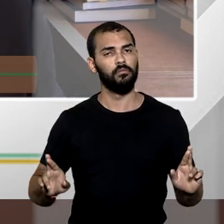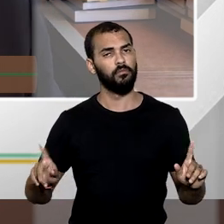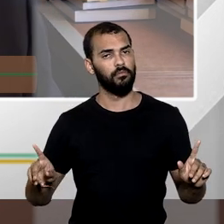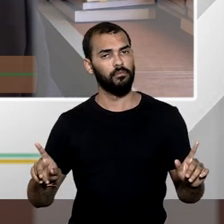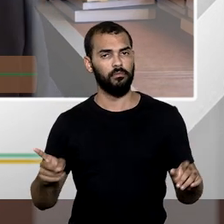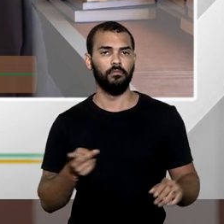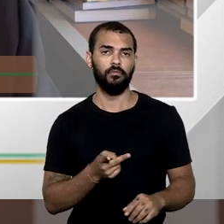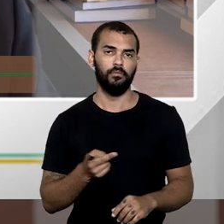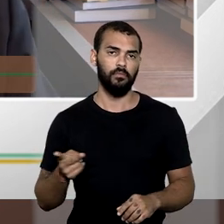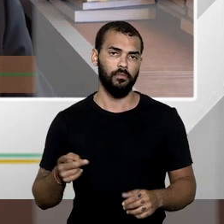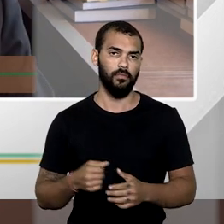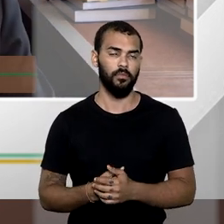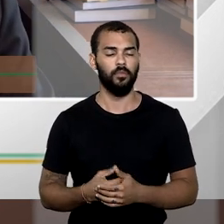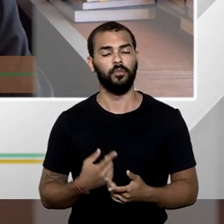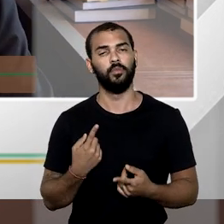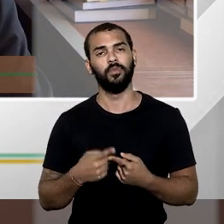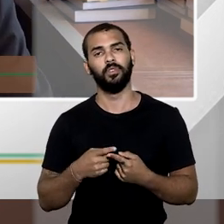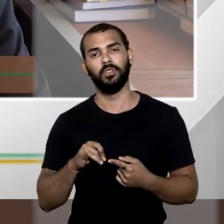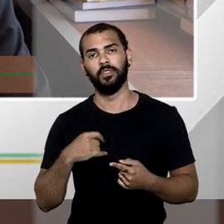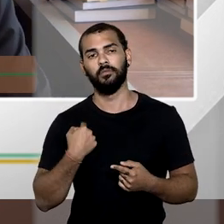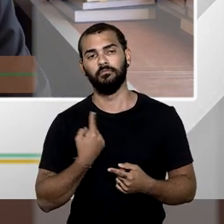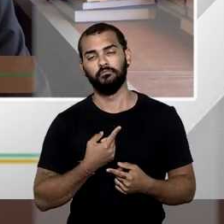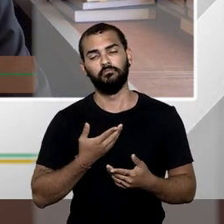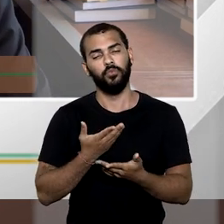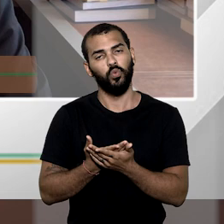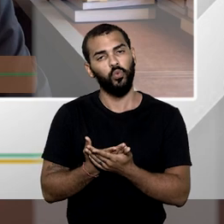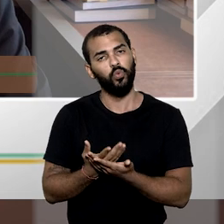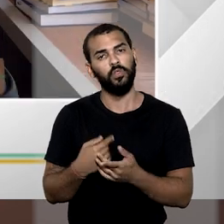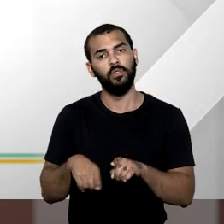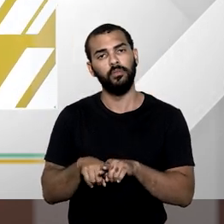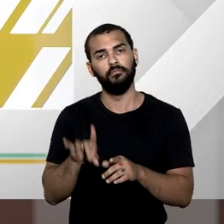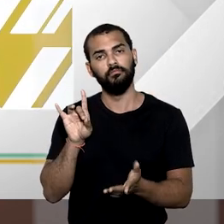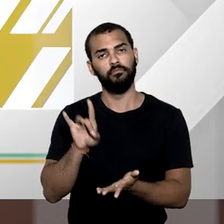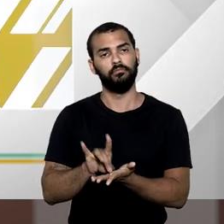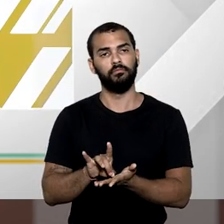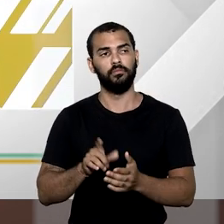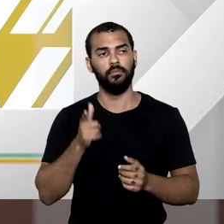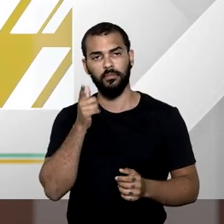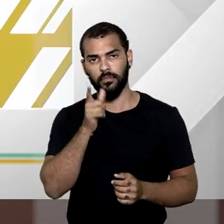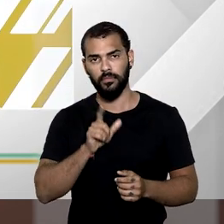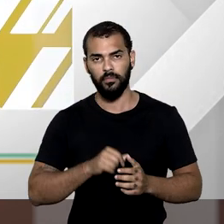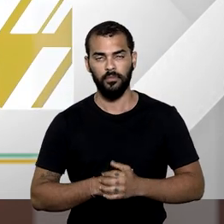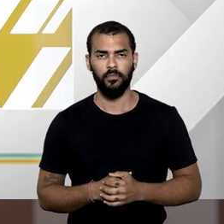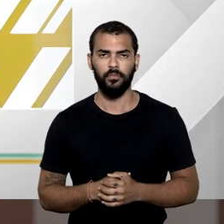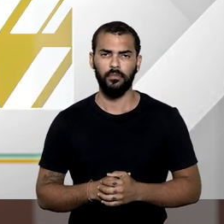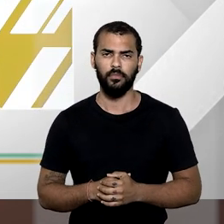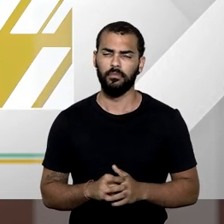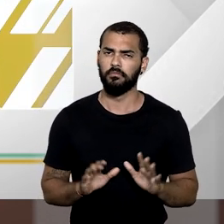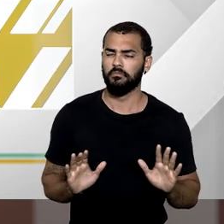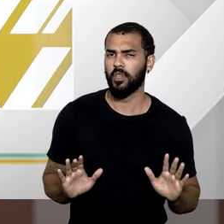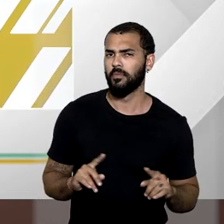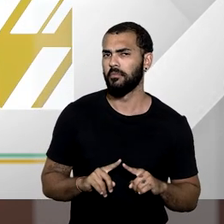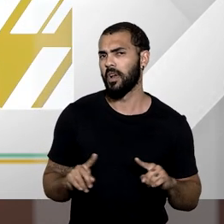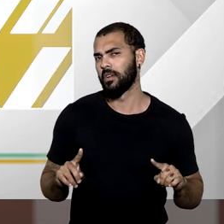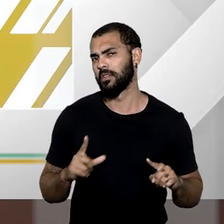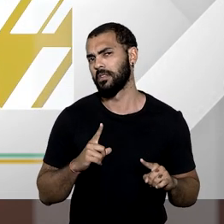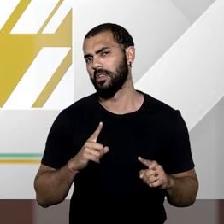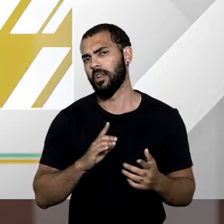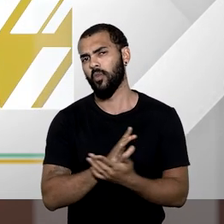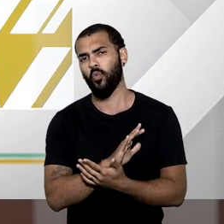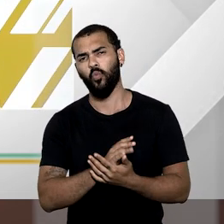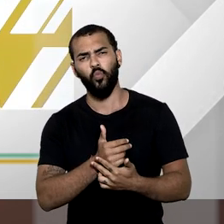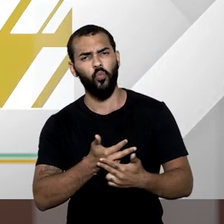os termos para condição de estudo e sua aplicação. Professor Sérgio, mas há bens que não podem ser